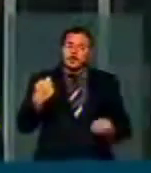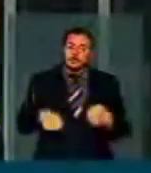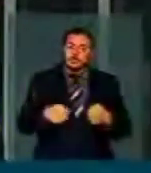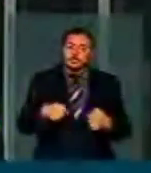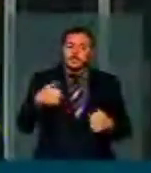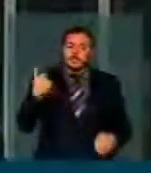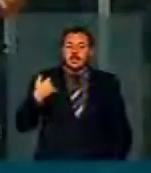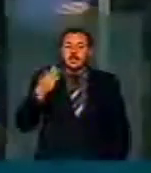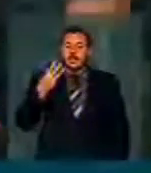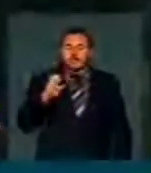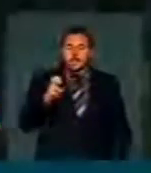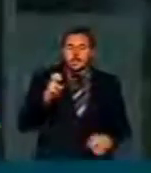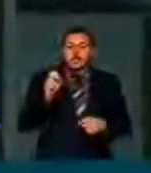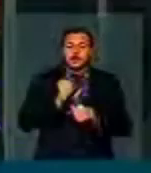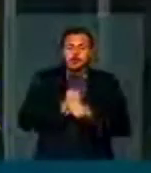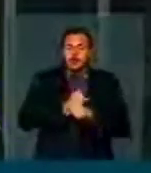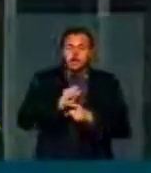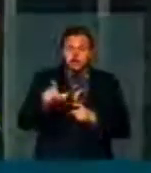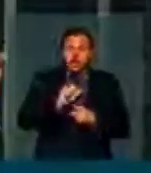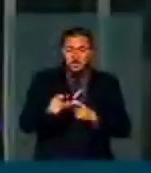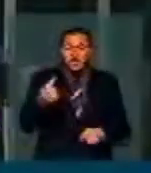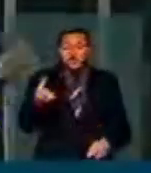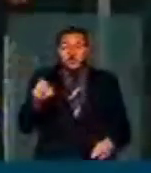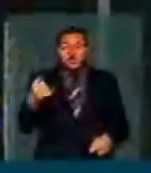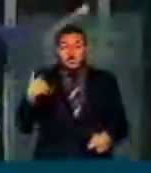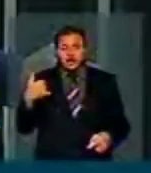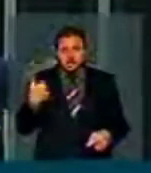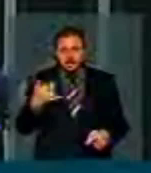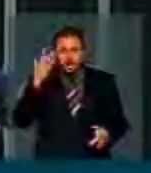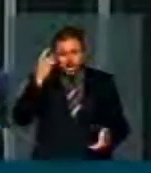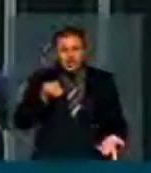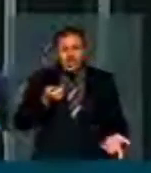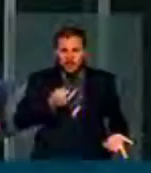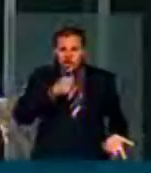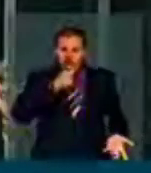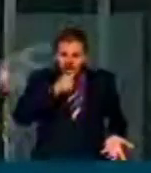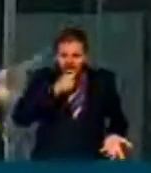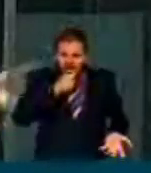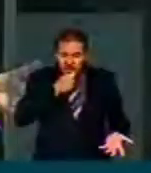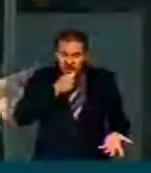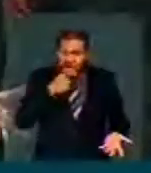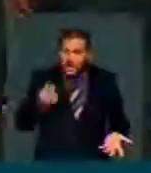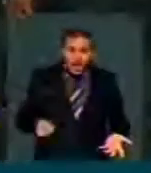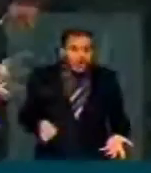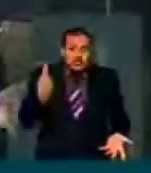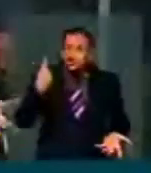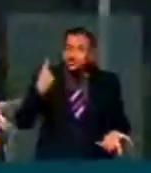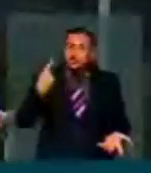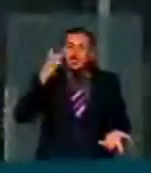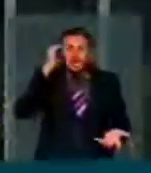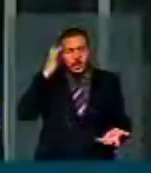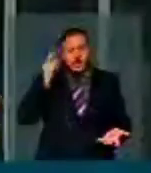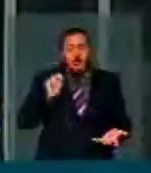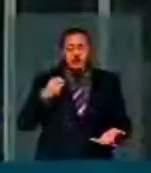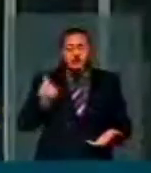anos de contribuição de 60 anos de idade. Acham que é pouco ainda? É absurdo querer achar